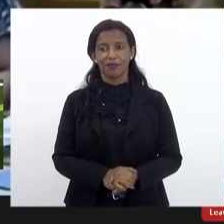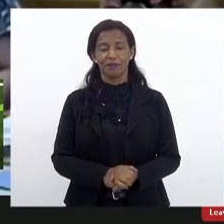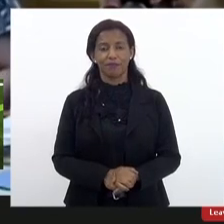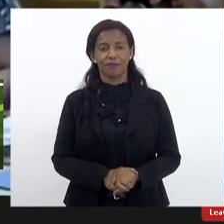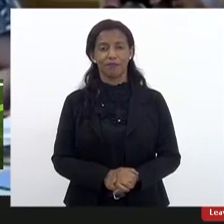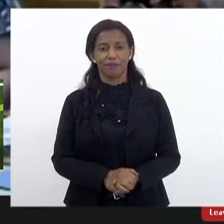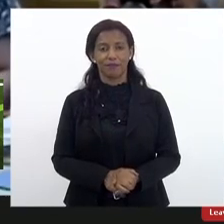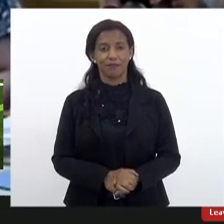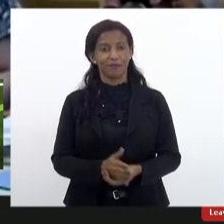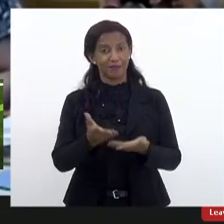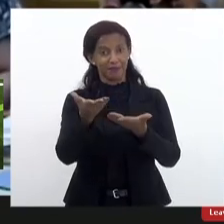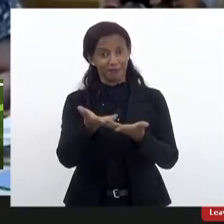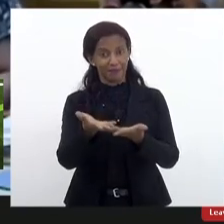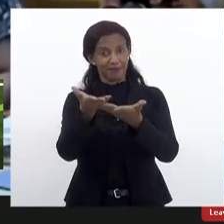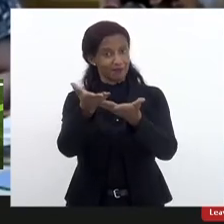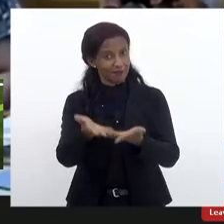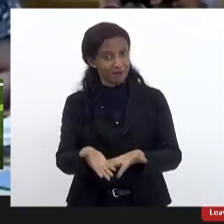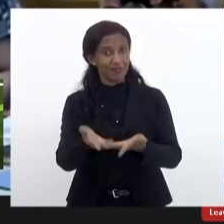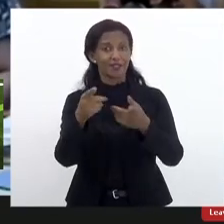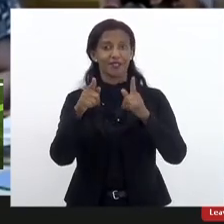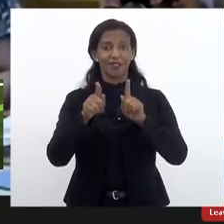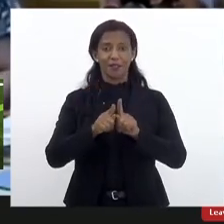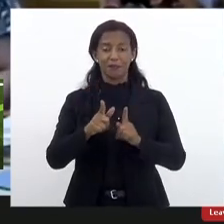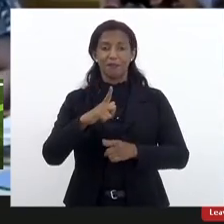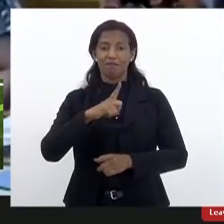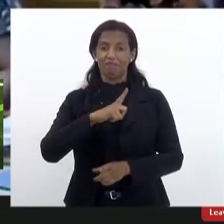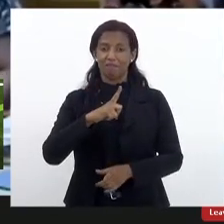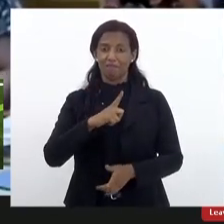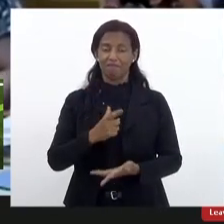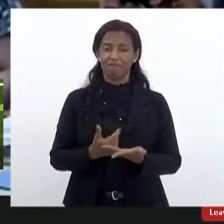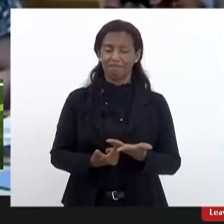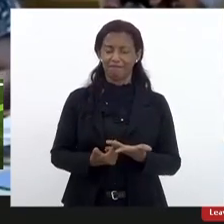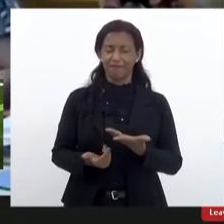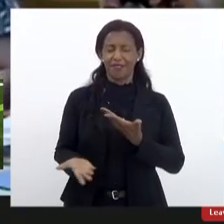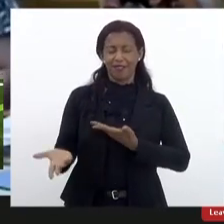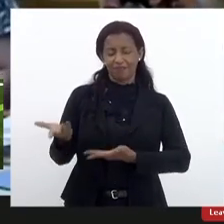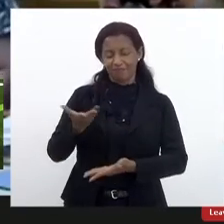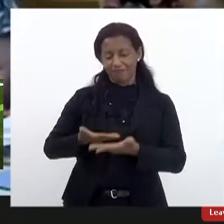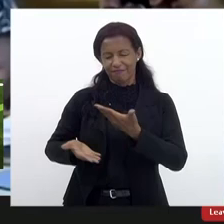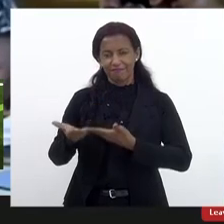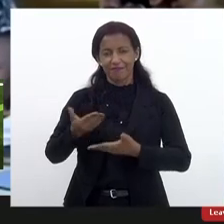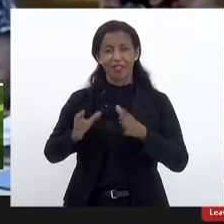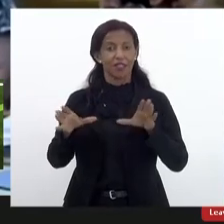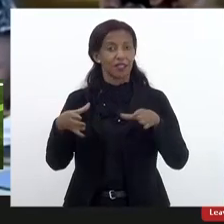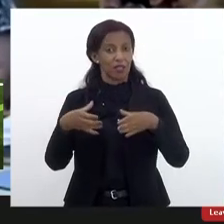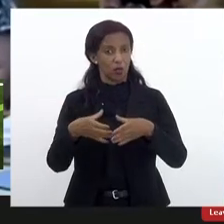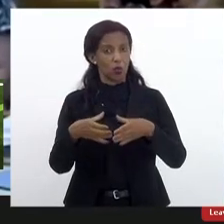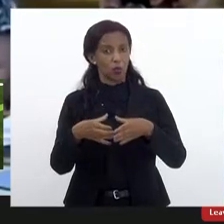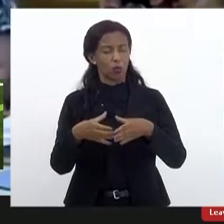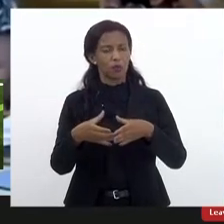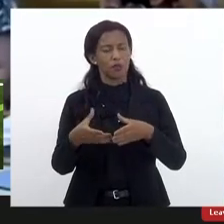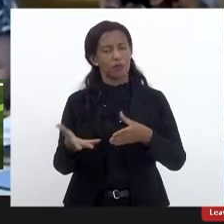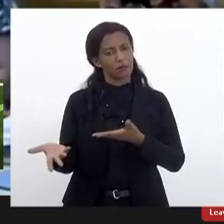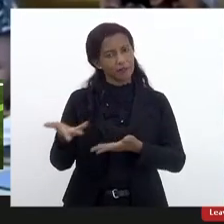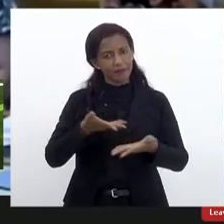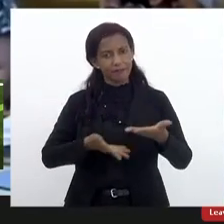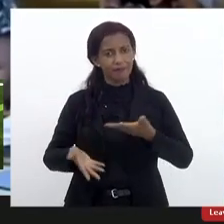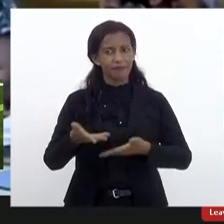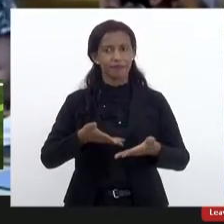Nossa Senhora tem também sido um parceiro nosso e a comissão tem sido uma parceira.